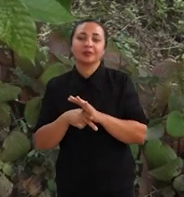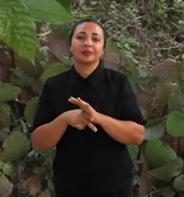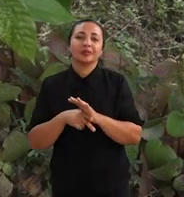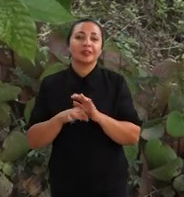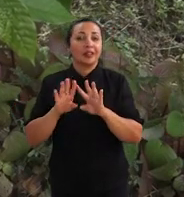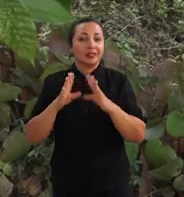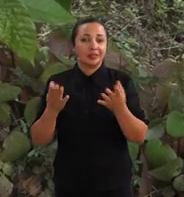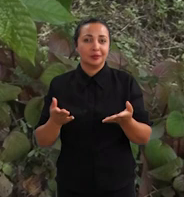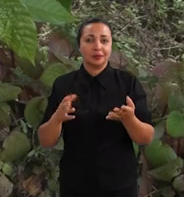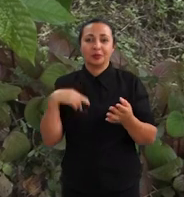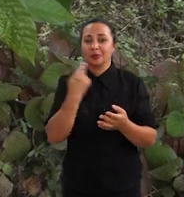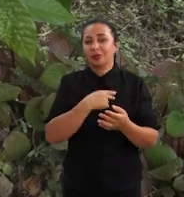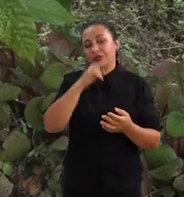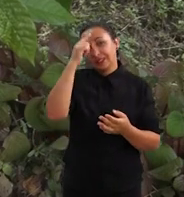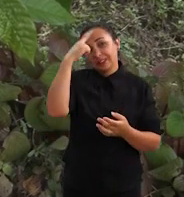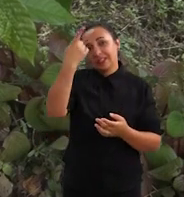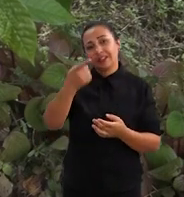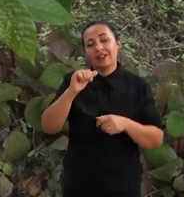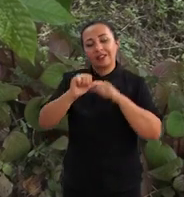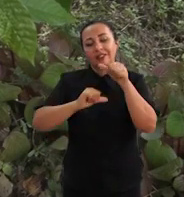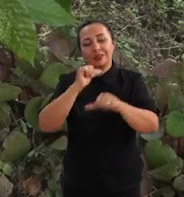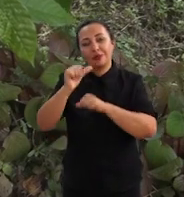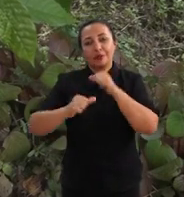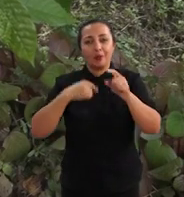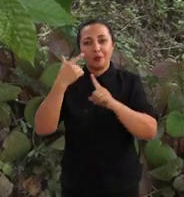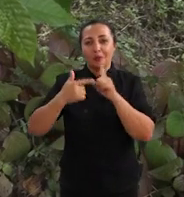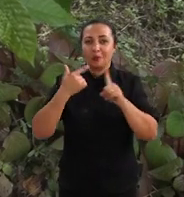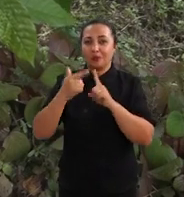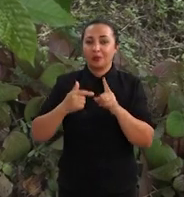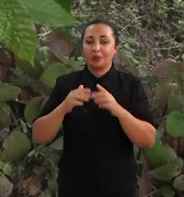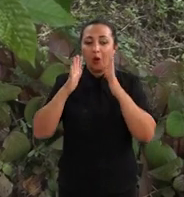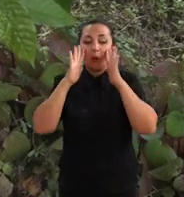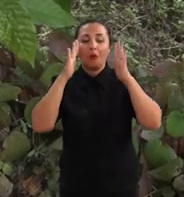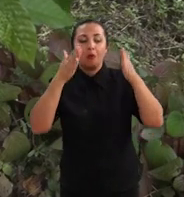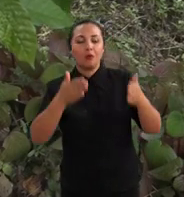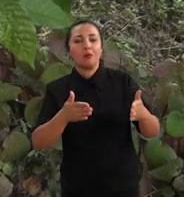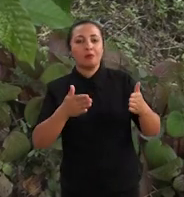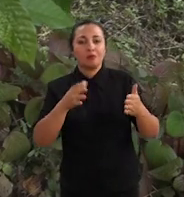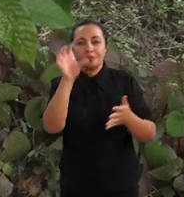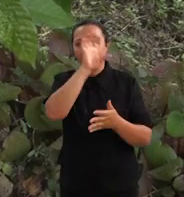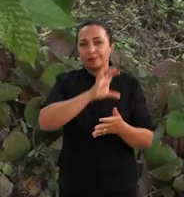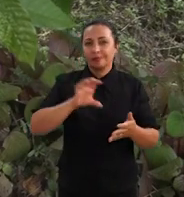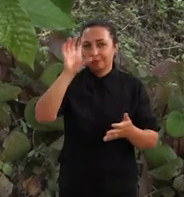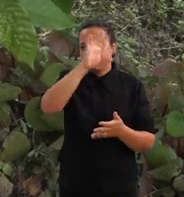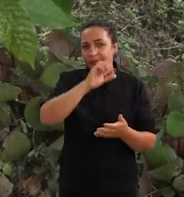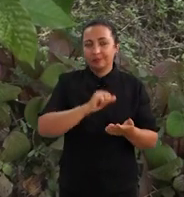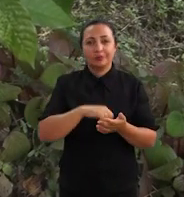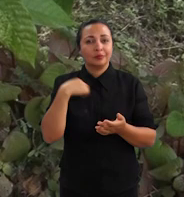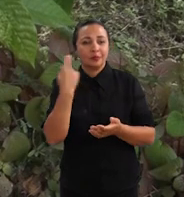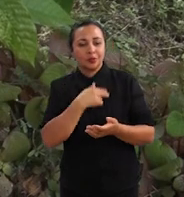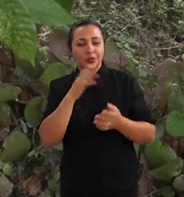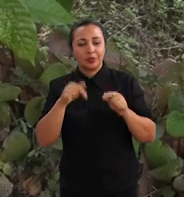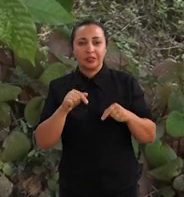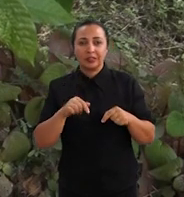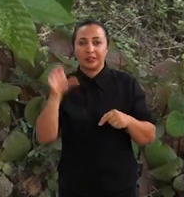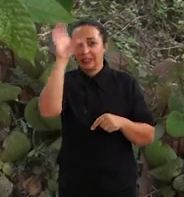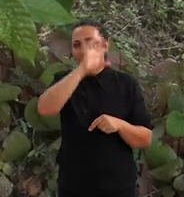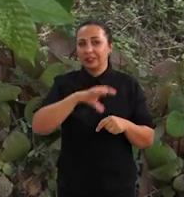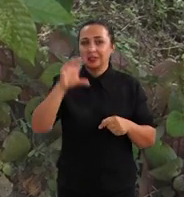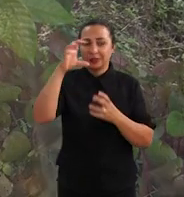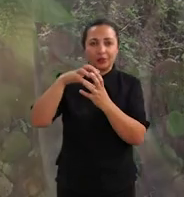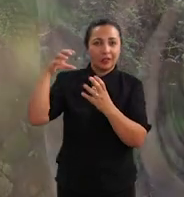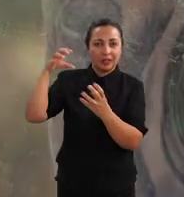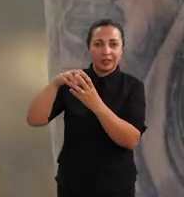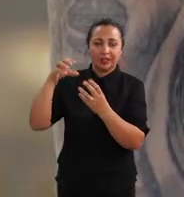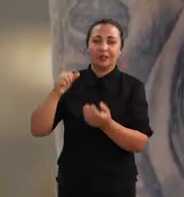e é isso, a ideia é a gente desenvolver esses produtos com foco regional, que no caso nosso, da região